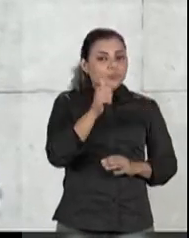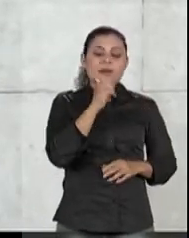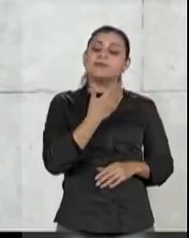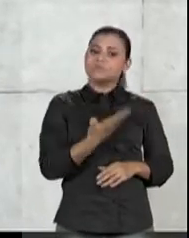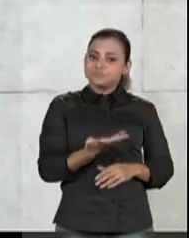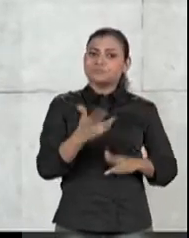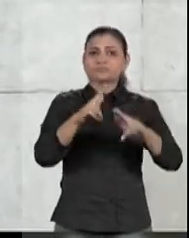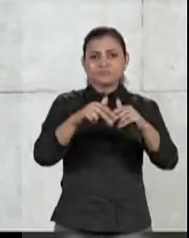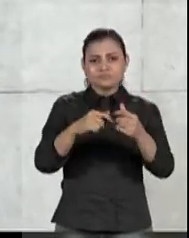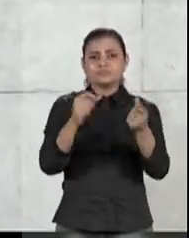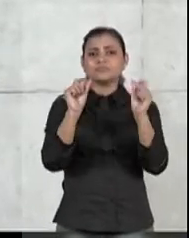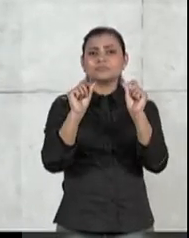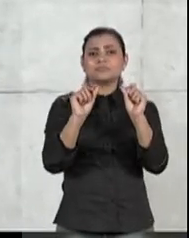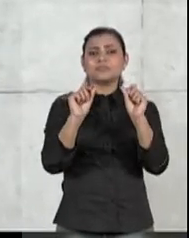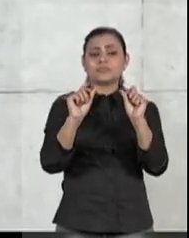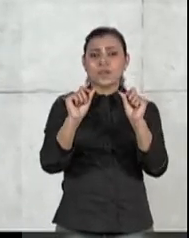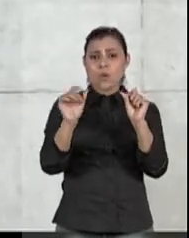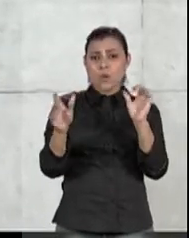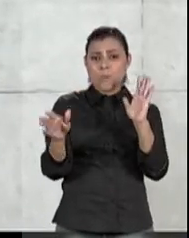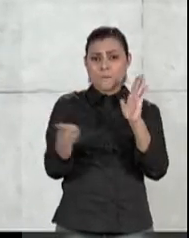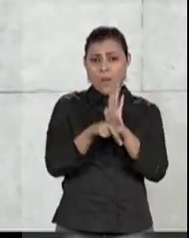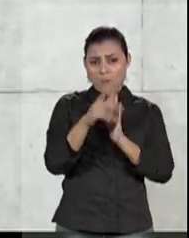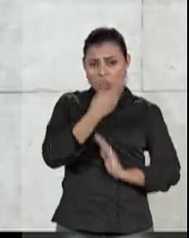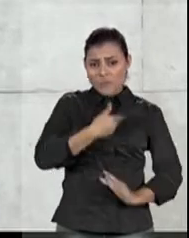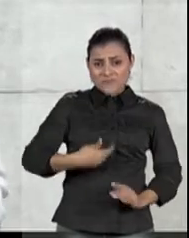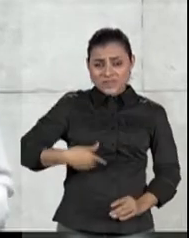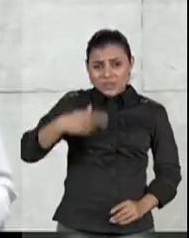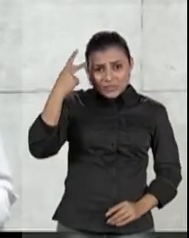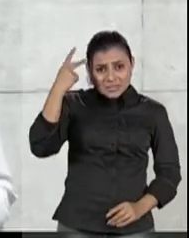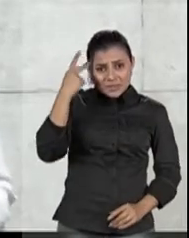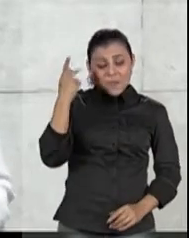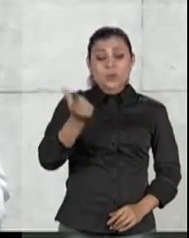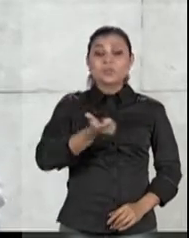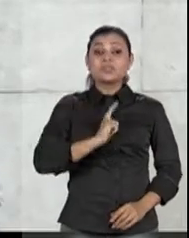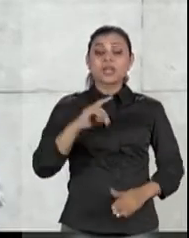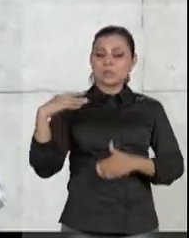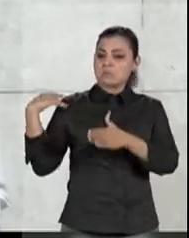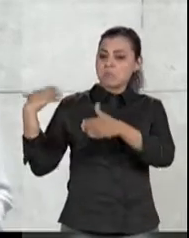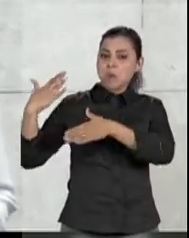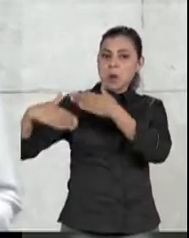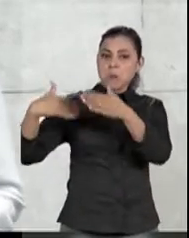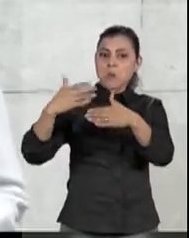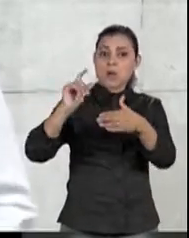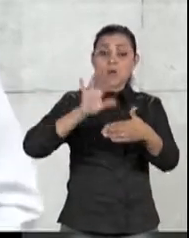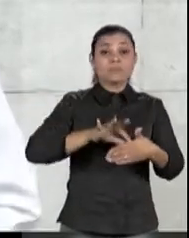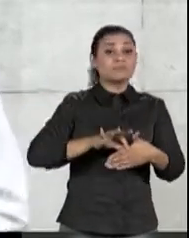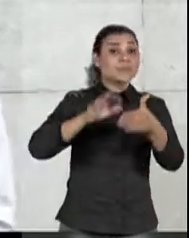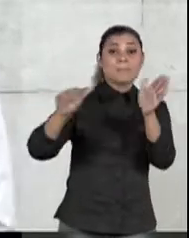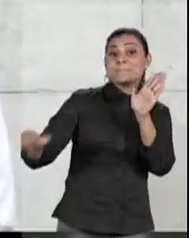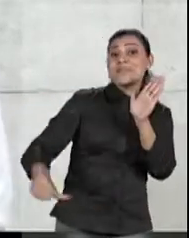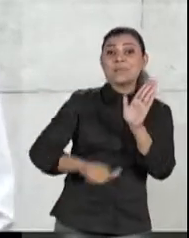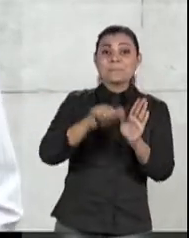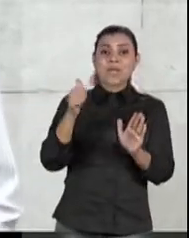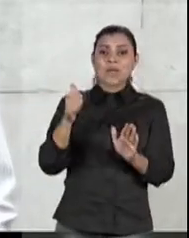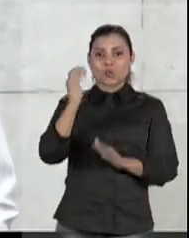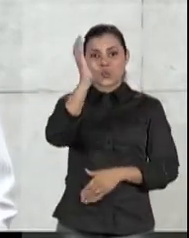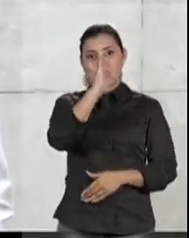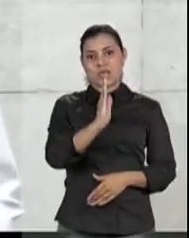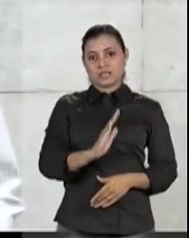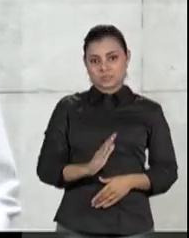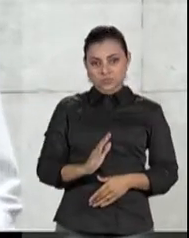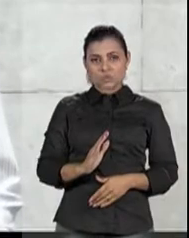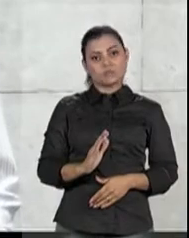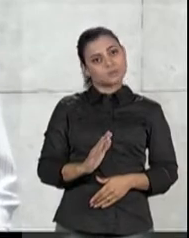com isso que o Estado tem uma trajetória de liderança, de pioneirismo, de